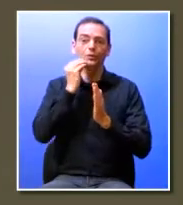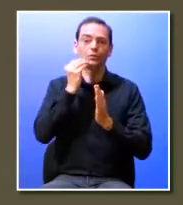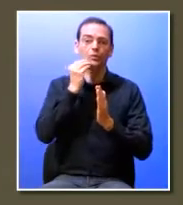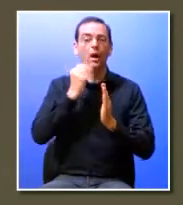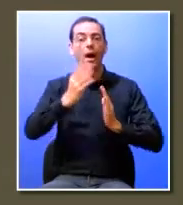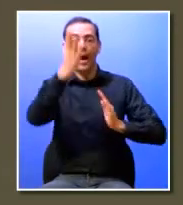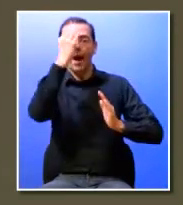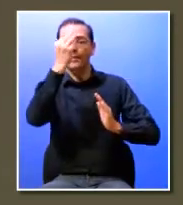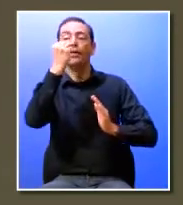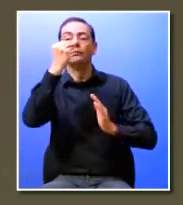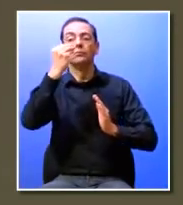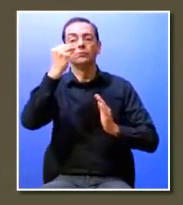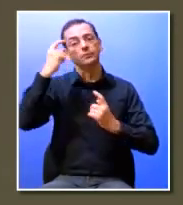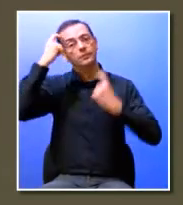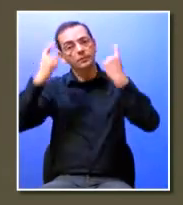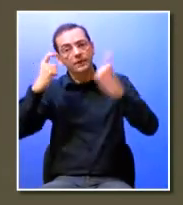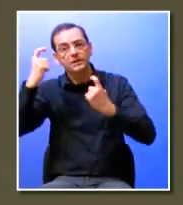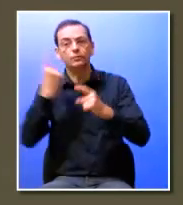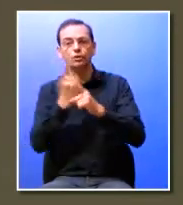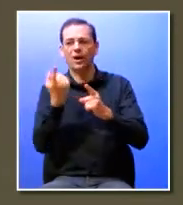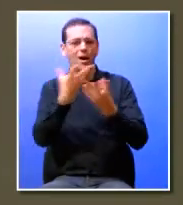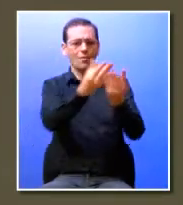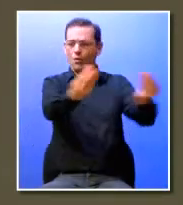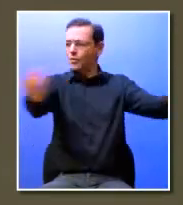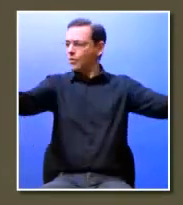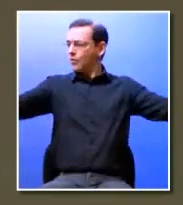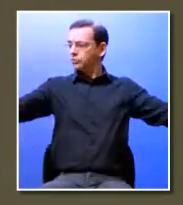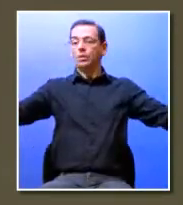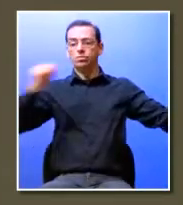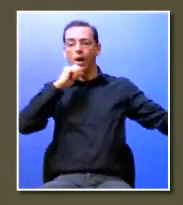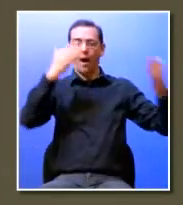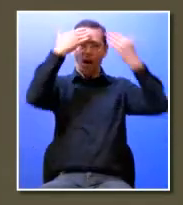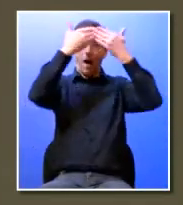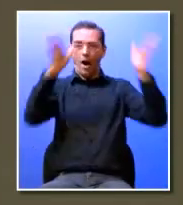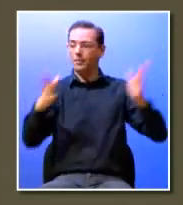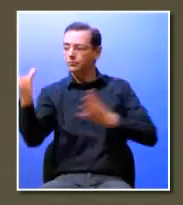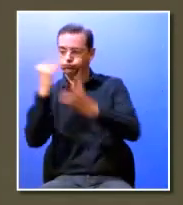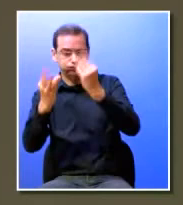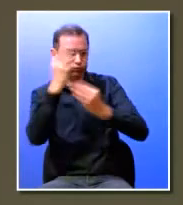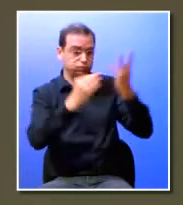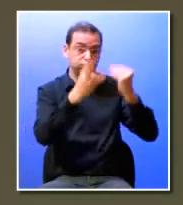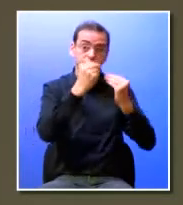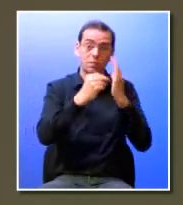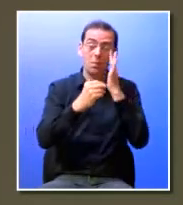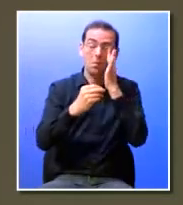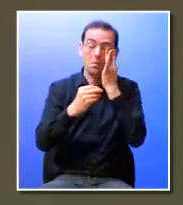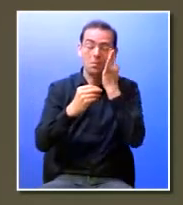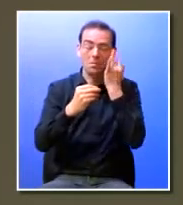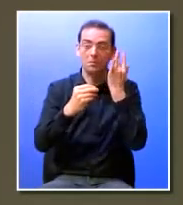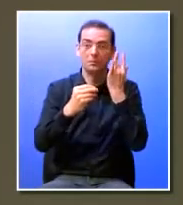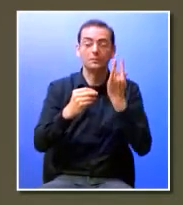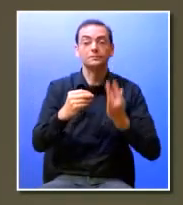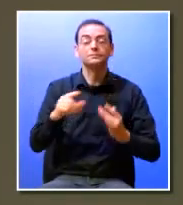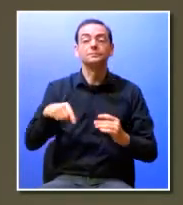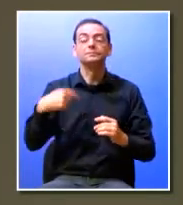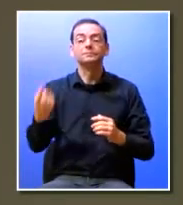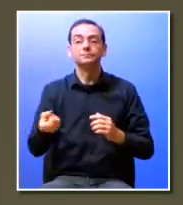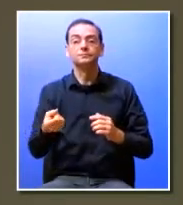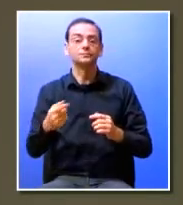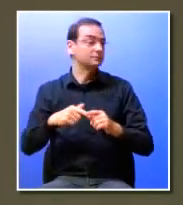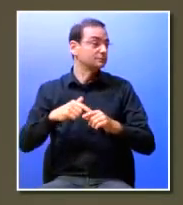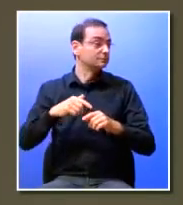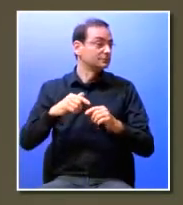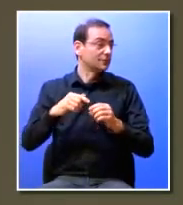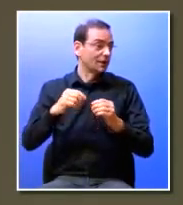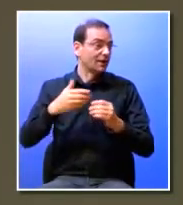aprender a pensar para poder usufruir todos os recursos que já existem depois o resto é trabalhar obviamente as hard skills nas quais que estamos num muito bom caminho mas continuar